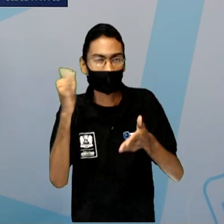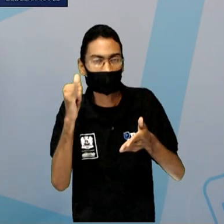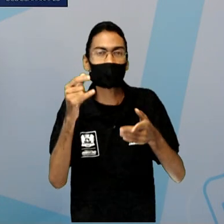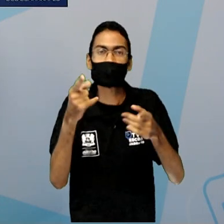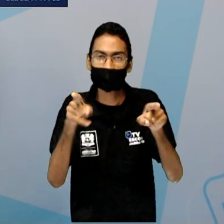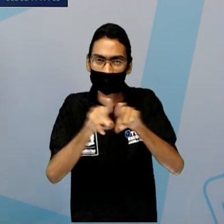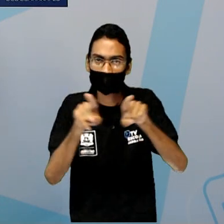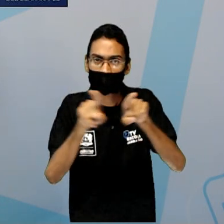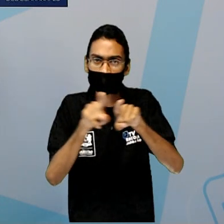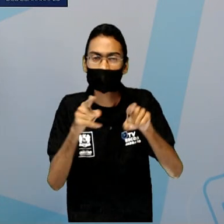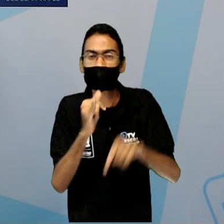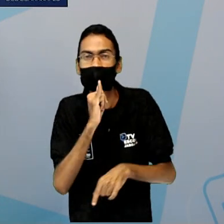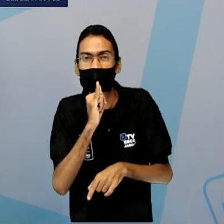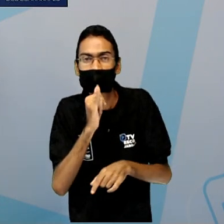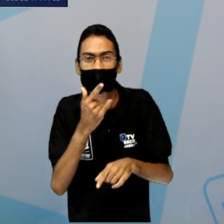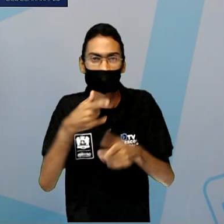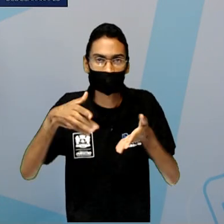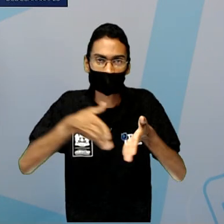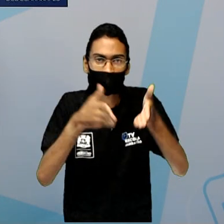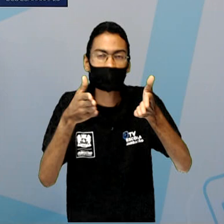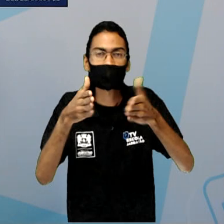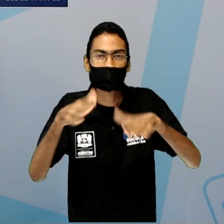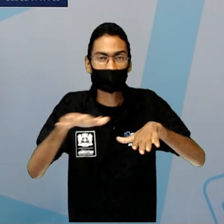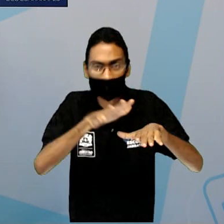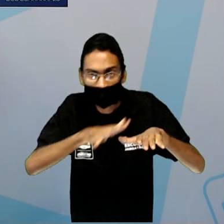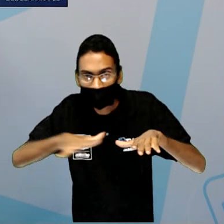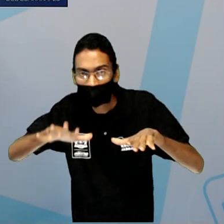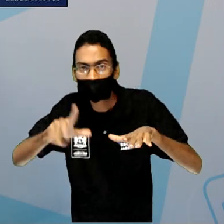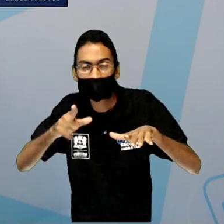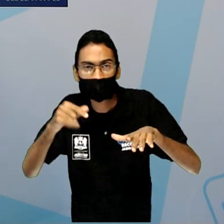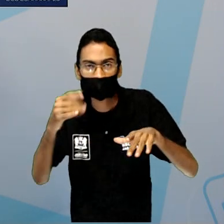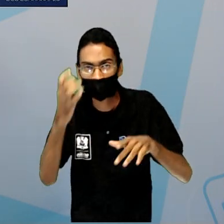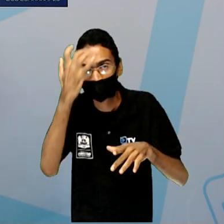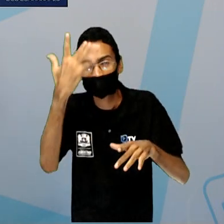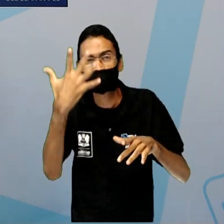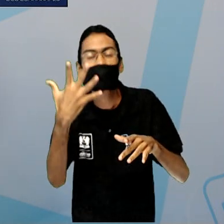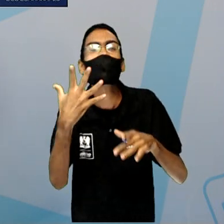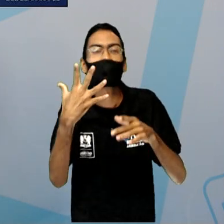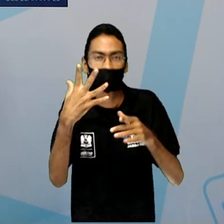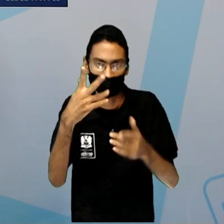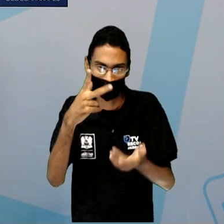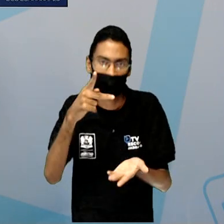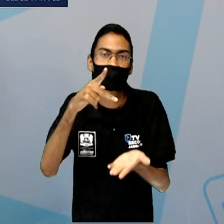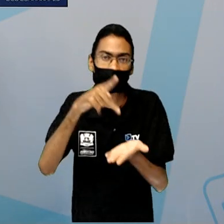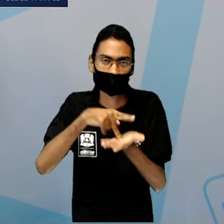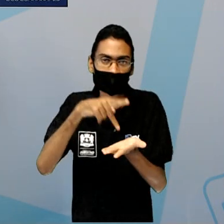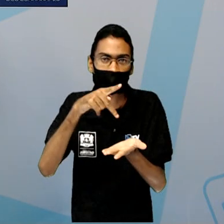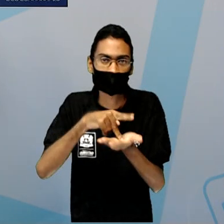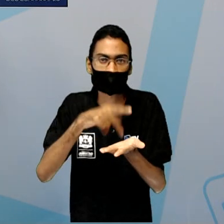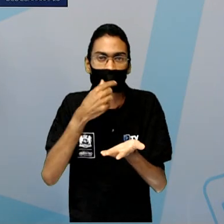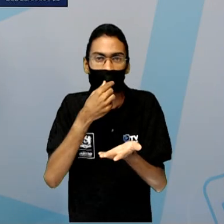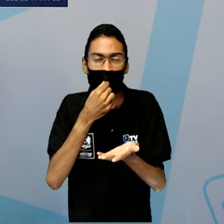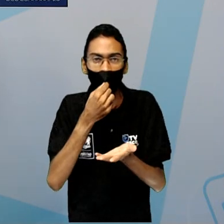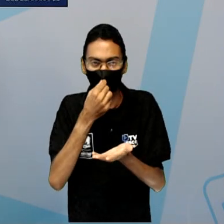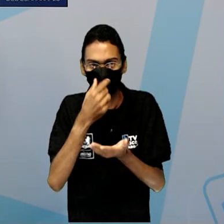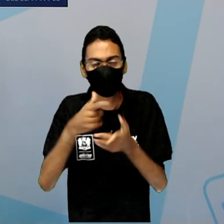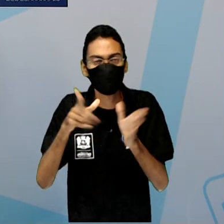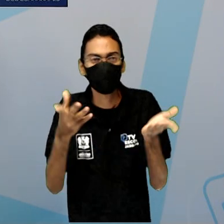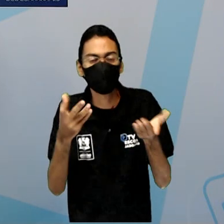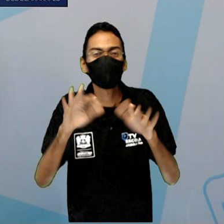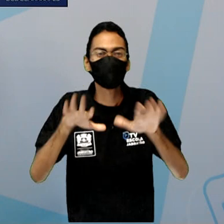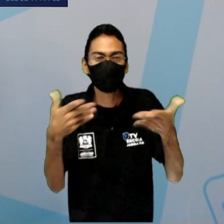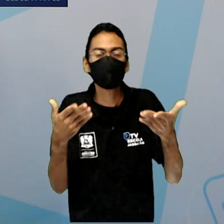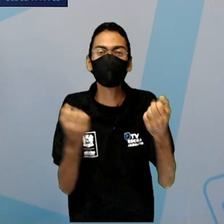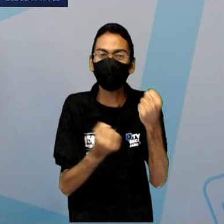exemplo, quando o rio, ele é de planície, ele facilita muito mais a condição dos transportes.